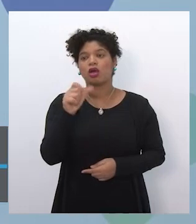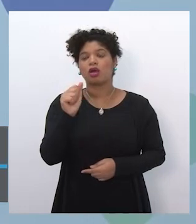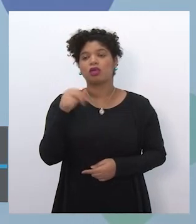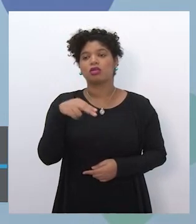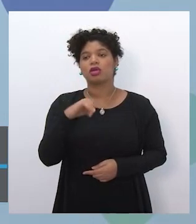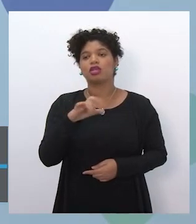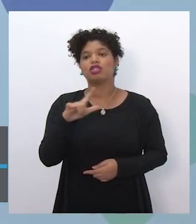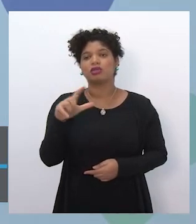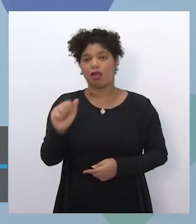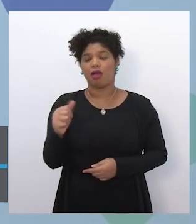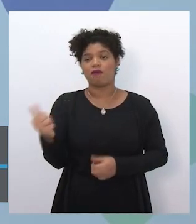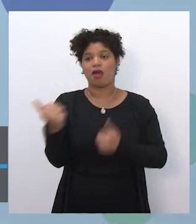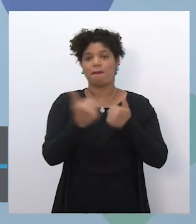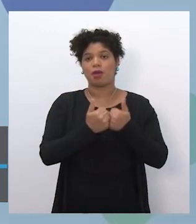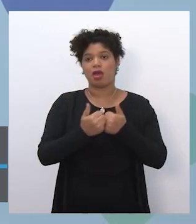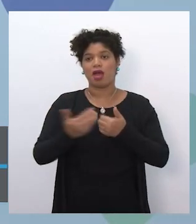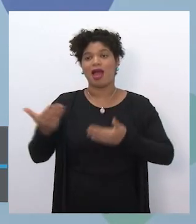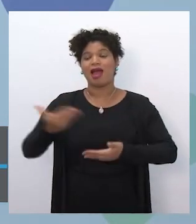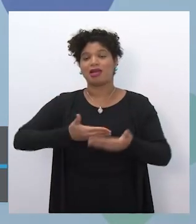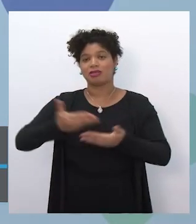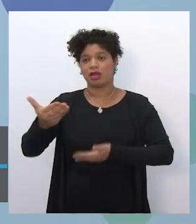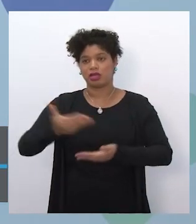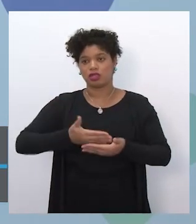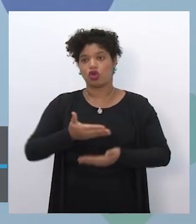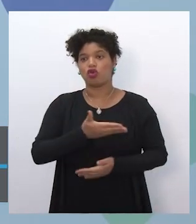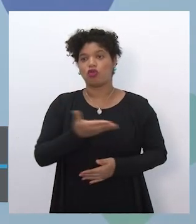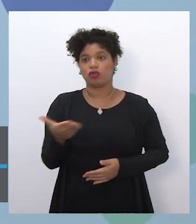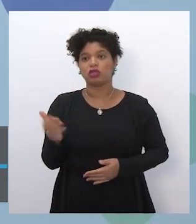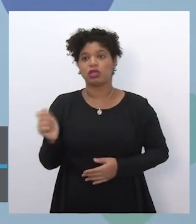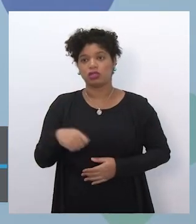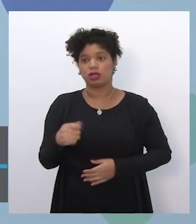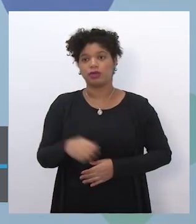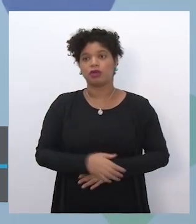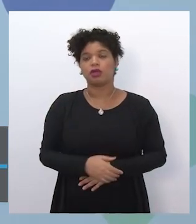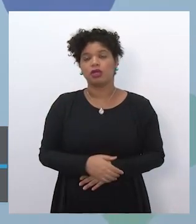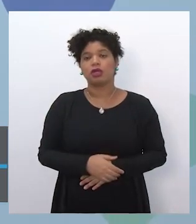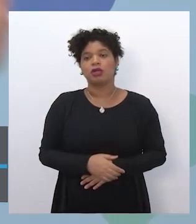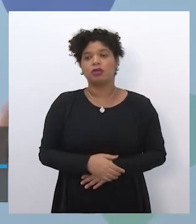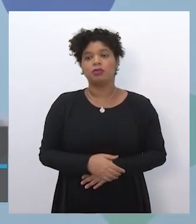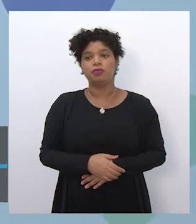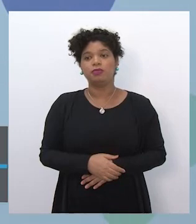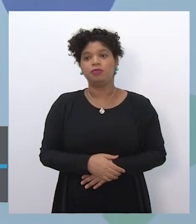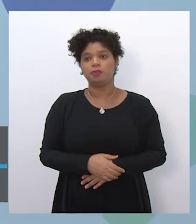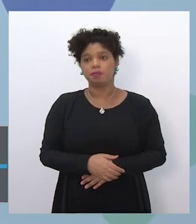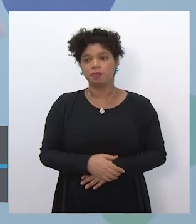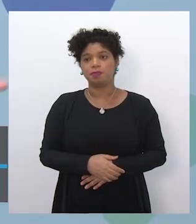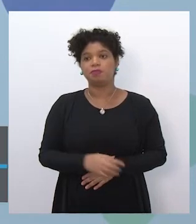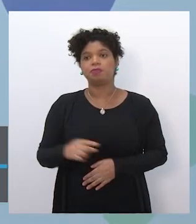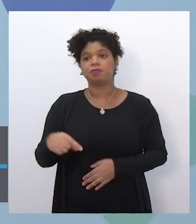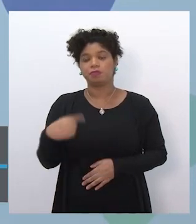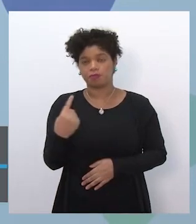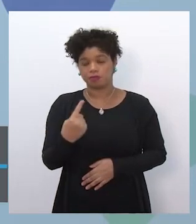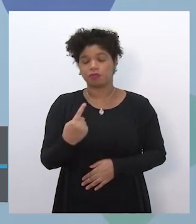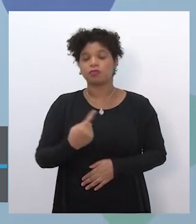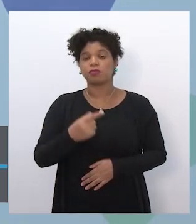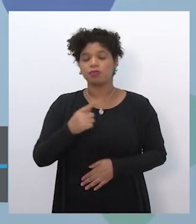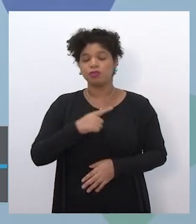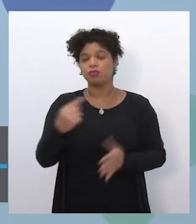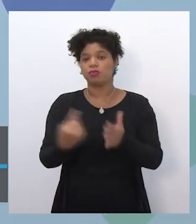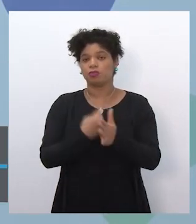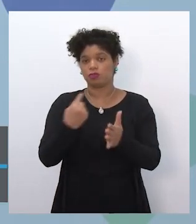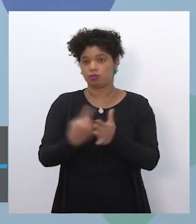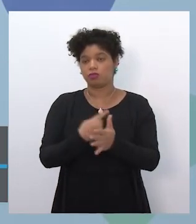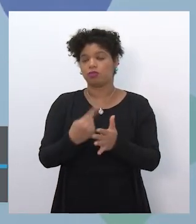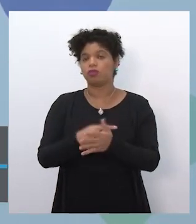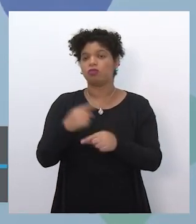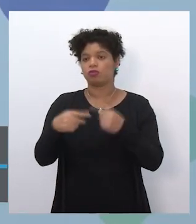nesse apoio à interação junto com você. e aí a gente vai recebendo essas perguntas e vai endereçando